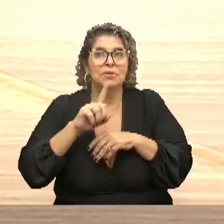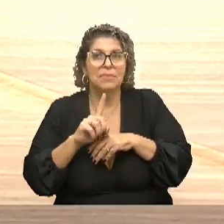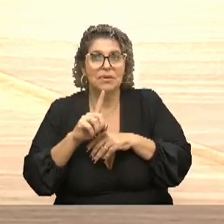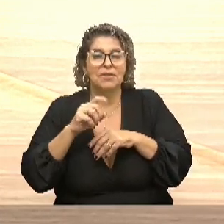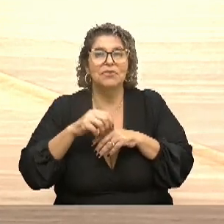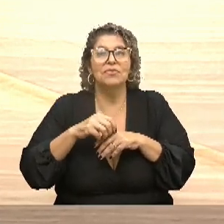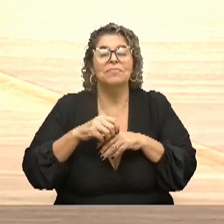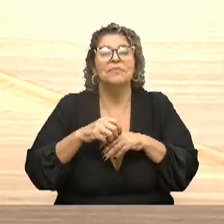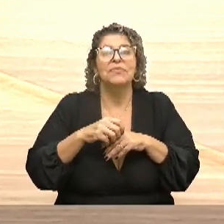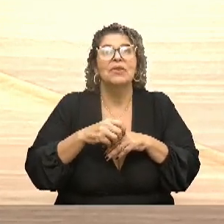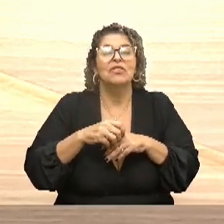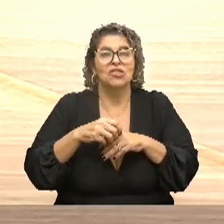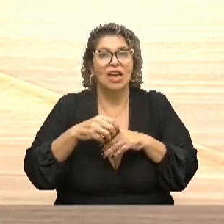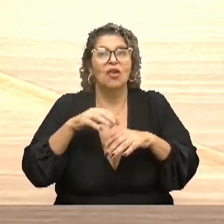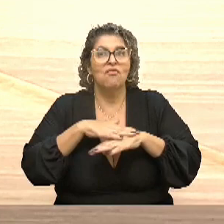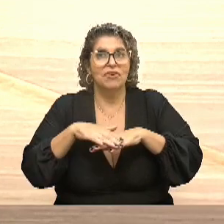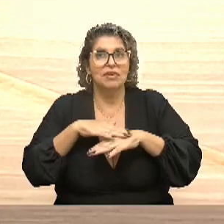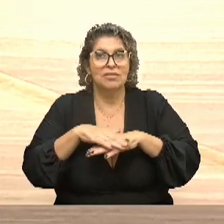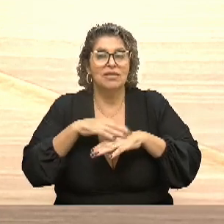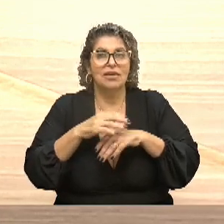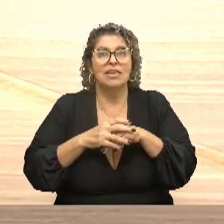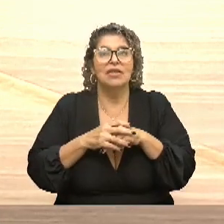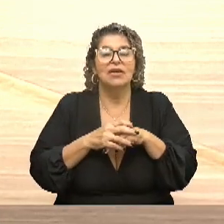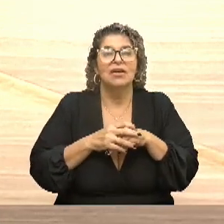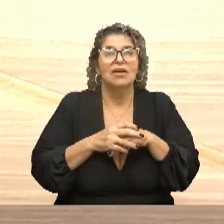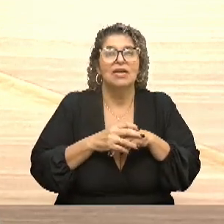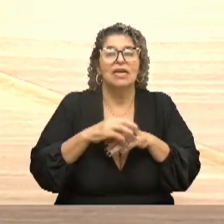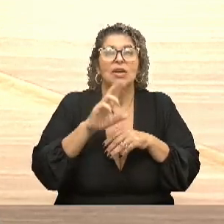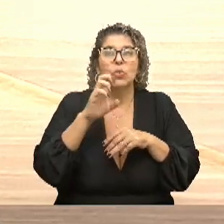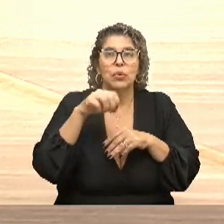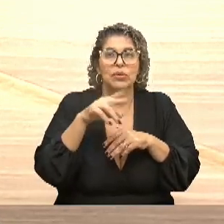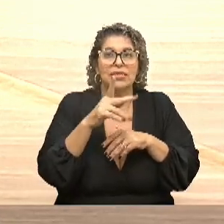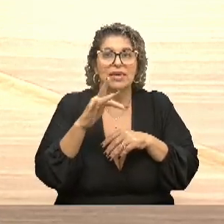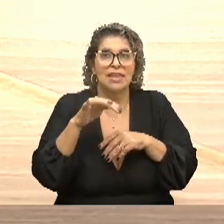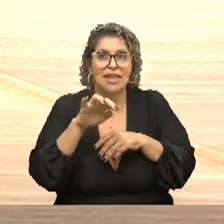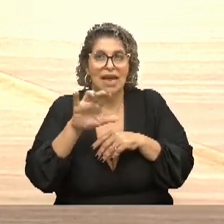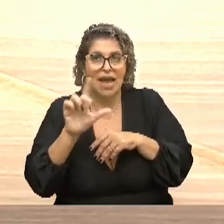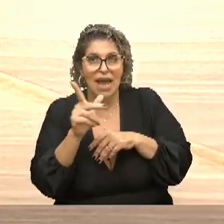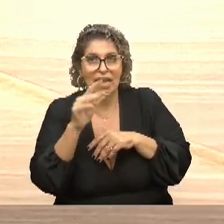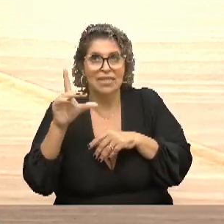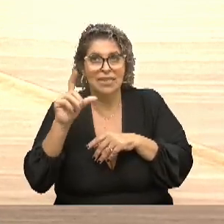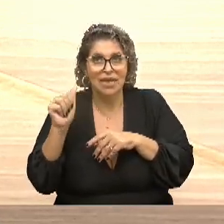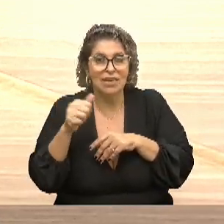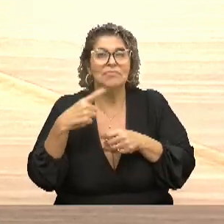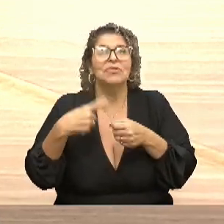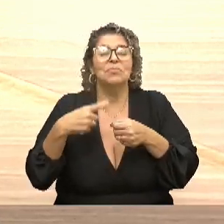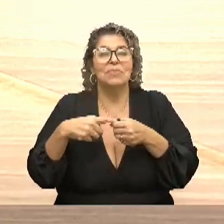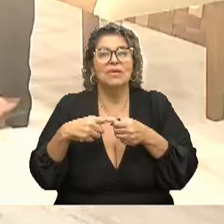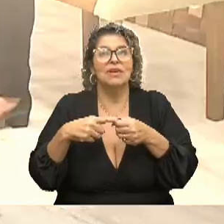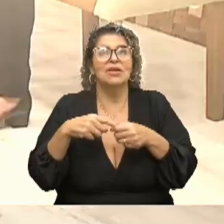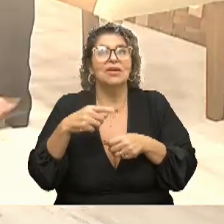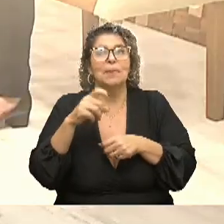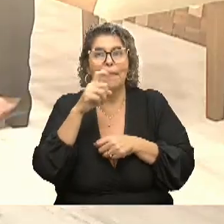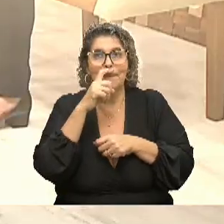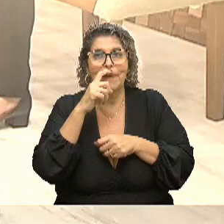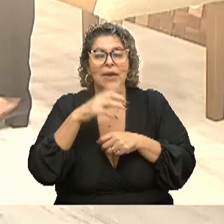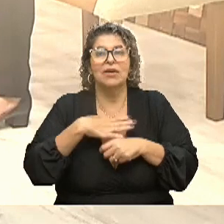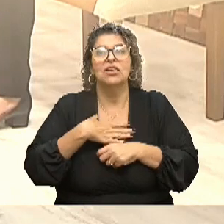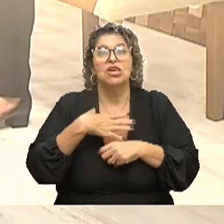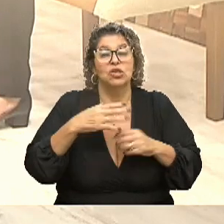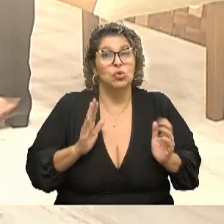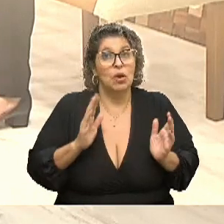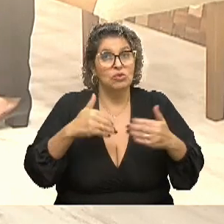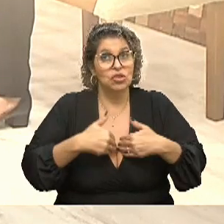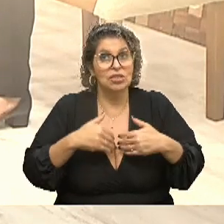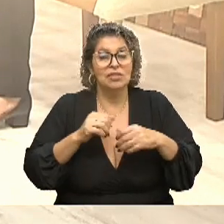com um vereador de Incruzilhada do Sul, que é pai de Autista, o Adriano. Muito gente boa, já quer ser coordenador também, ajudar nessa causa. Então,